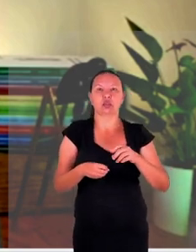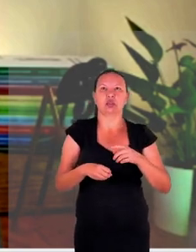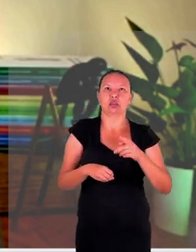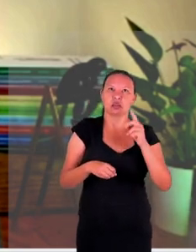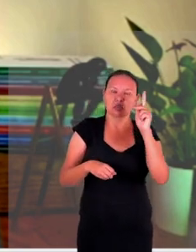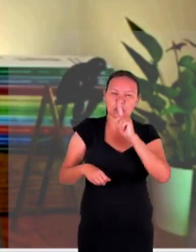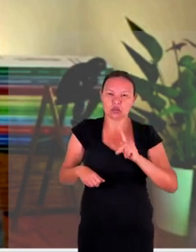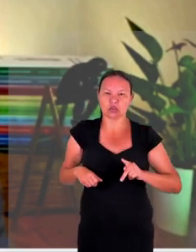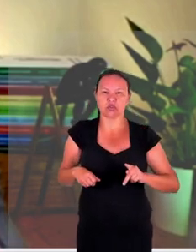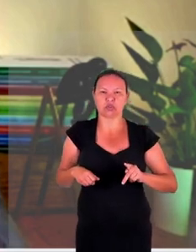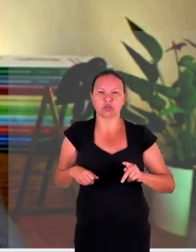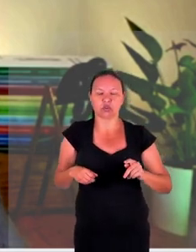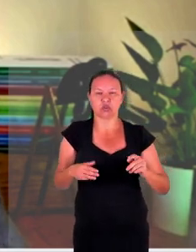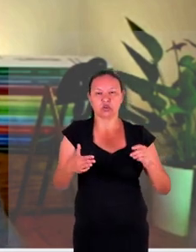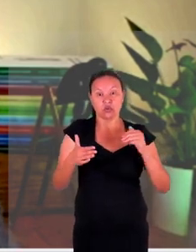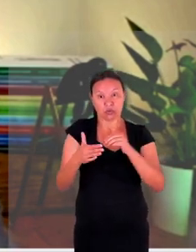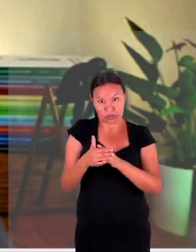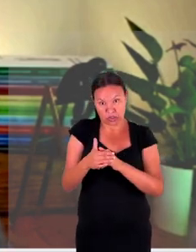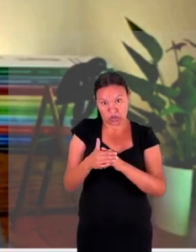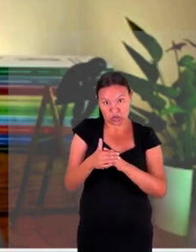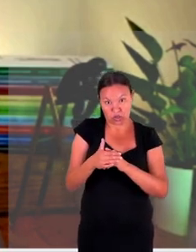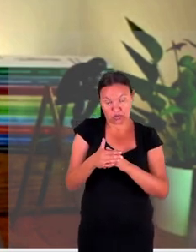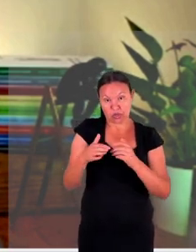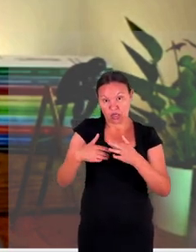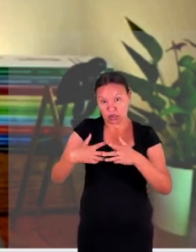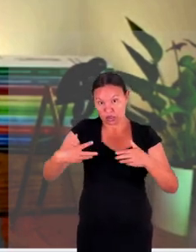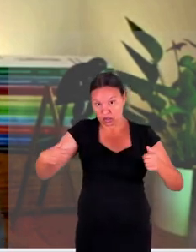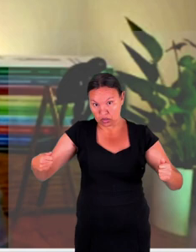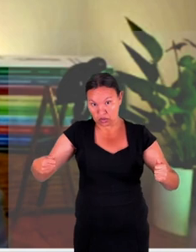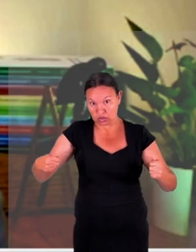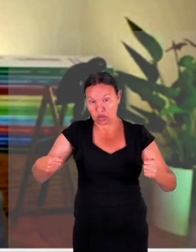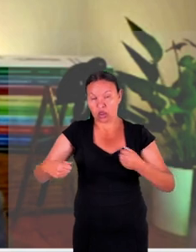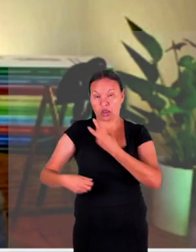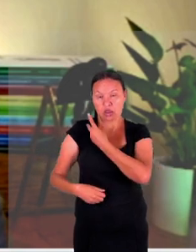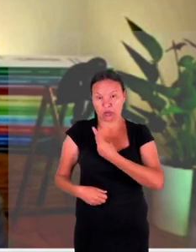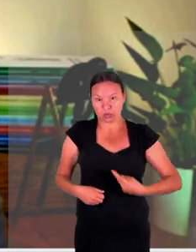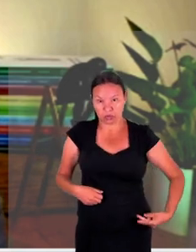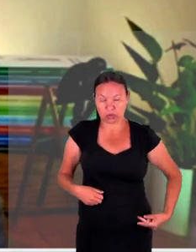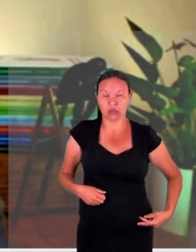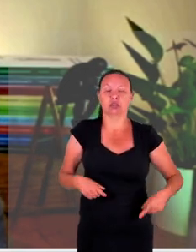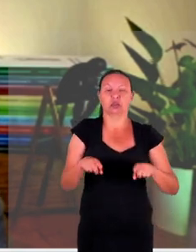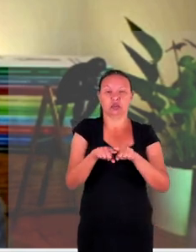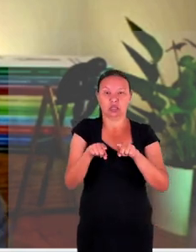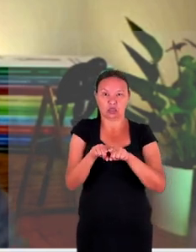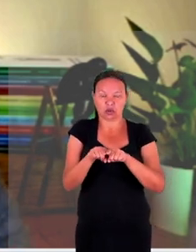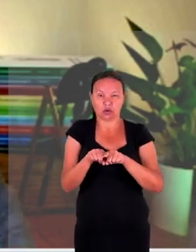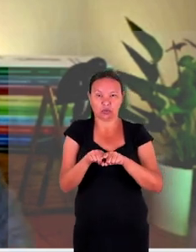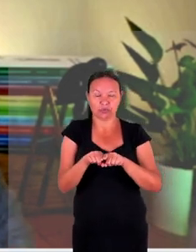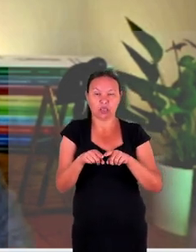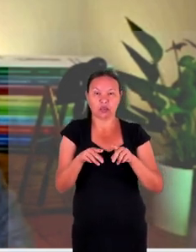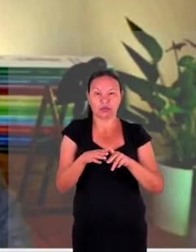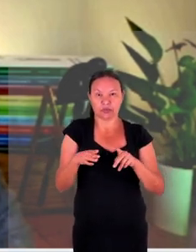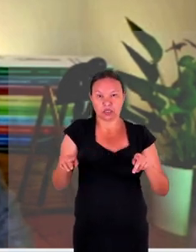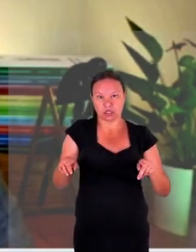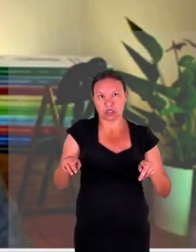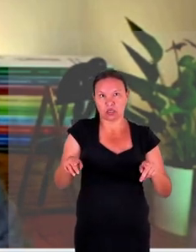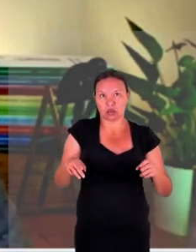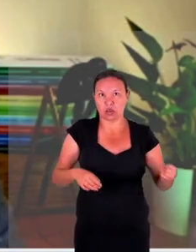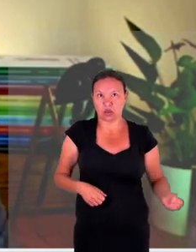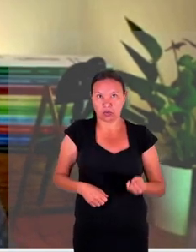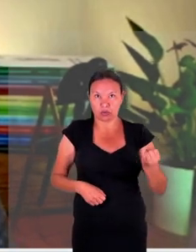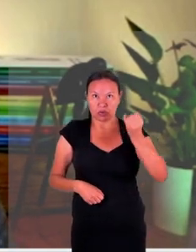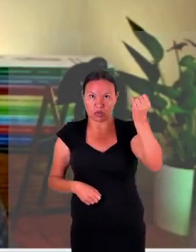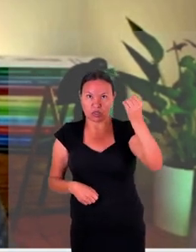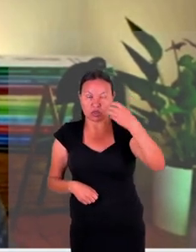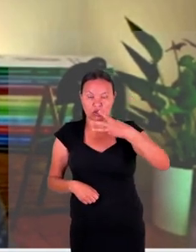na materialização dos objetivos fundamentais da República e como tal uma das grandes metas que estão lá no artigo